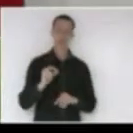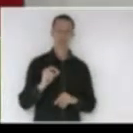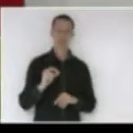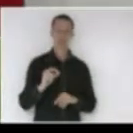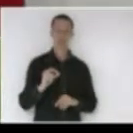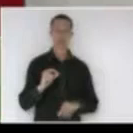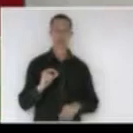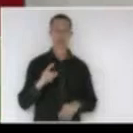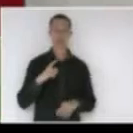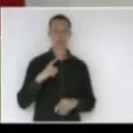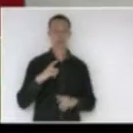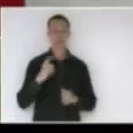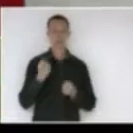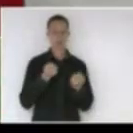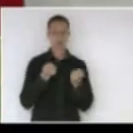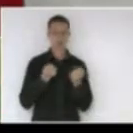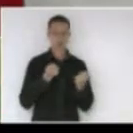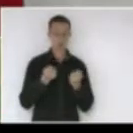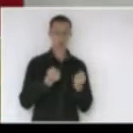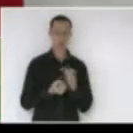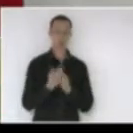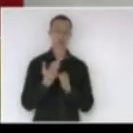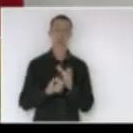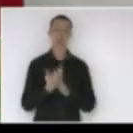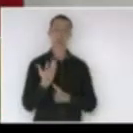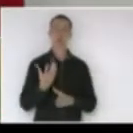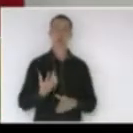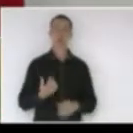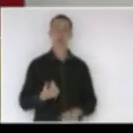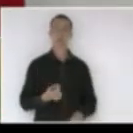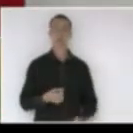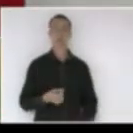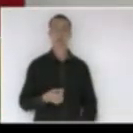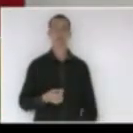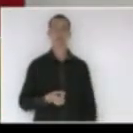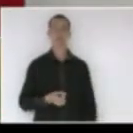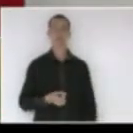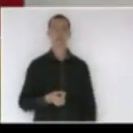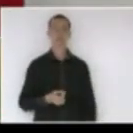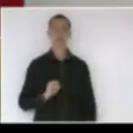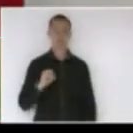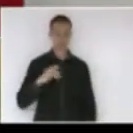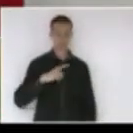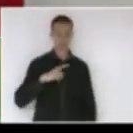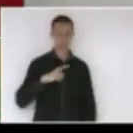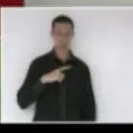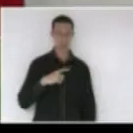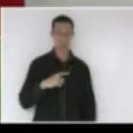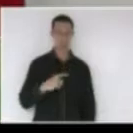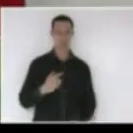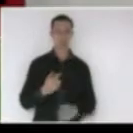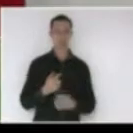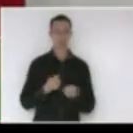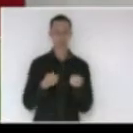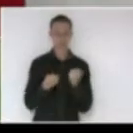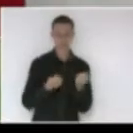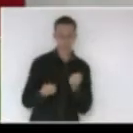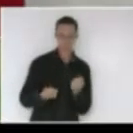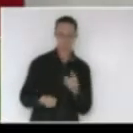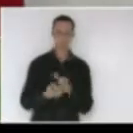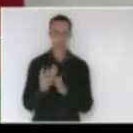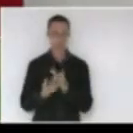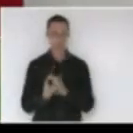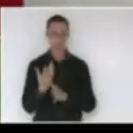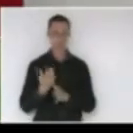controle da produção aonde há o controle da produção com toda a